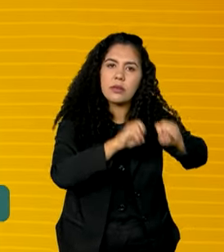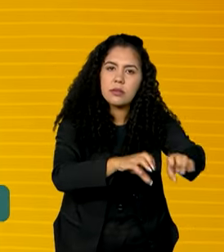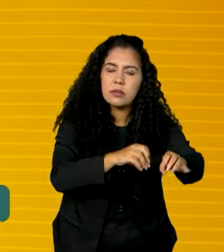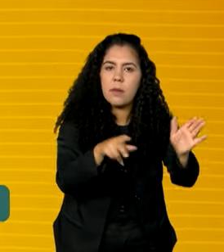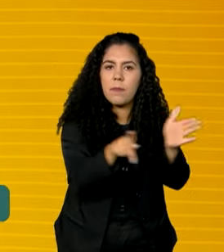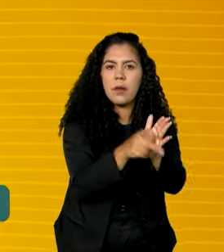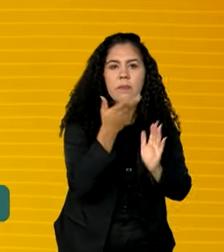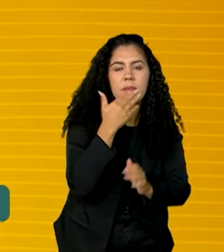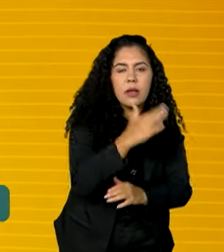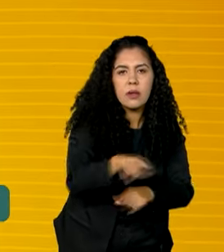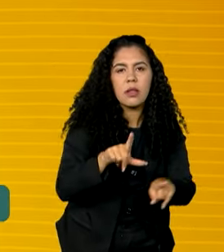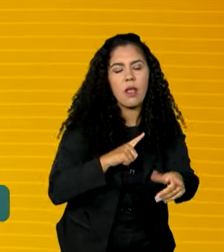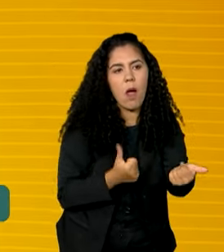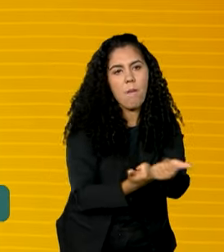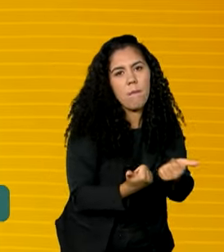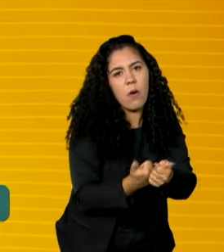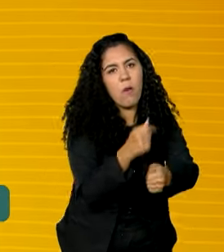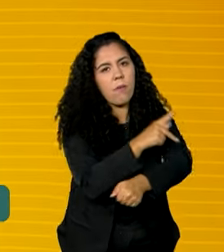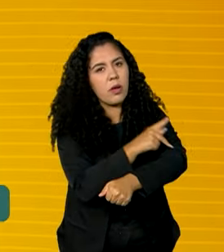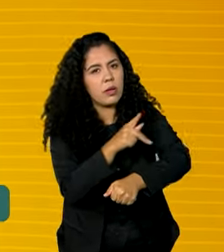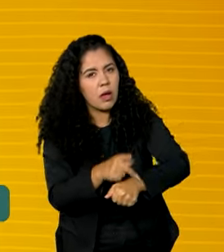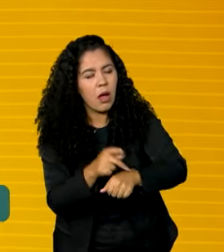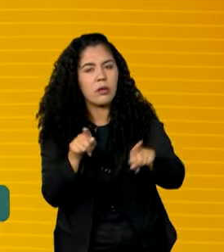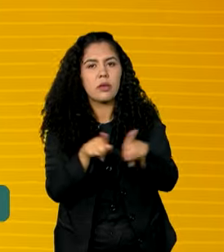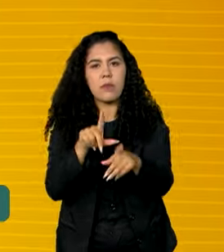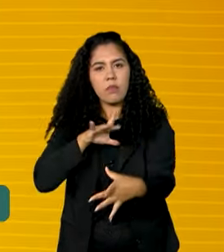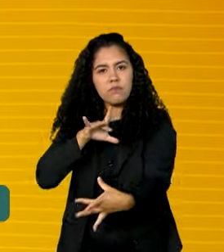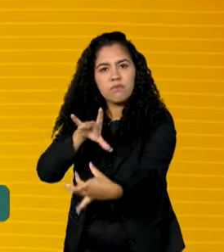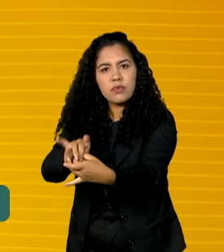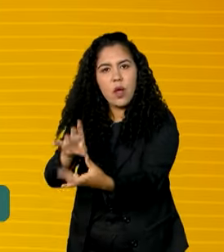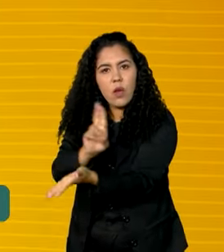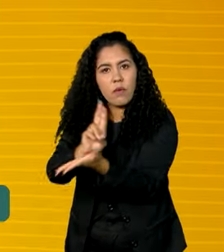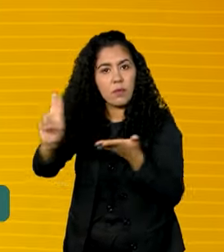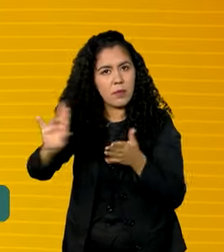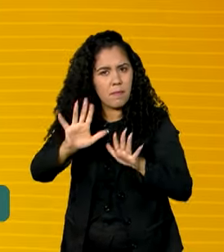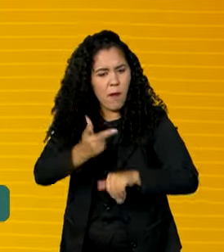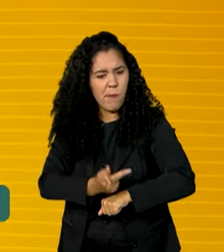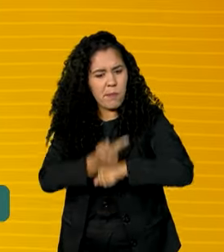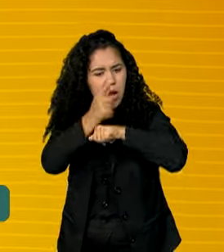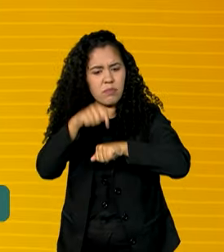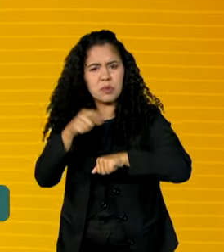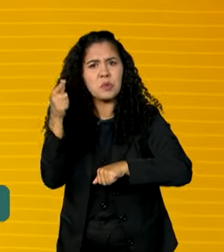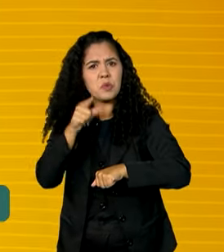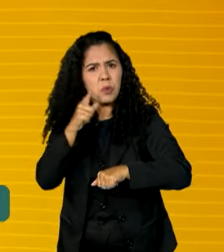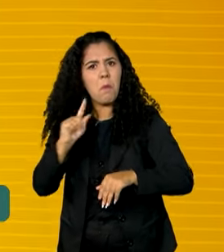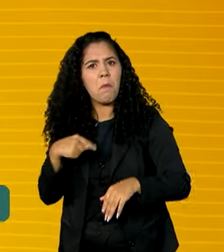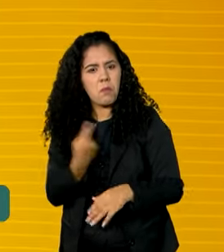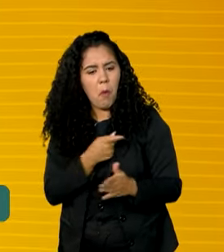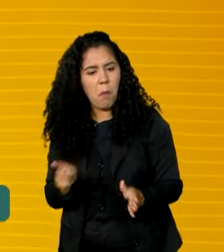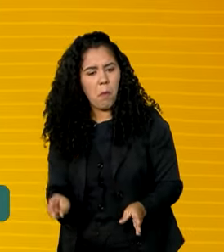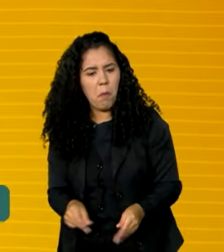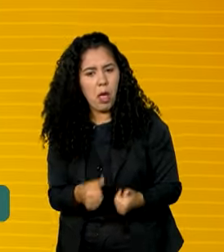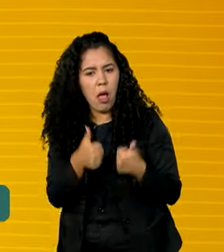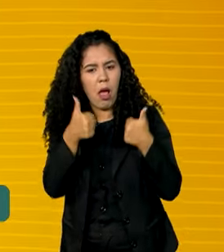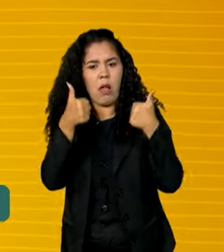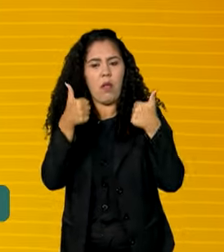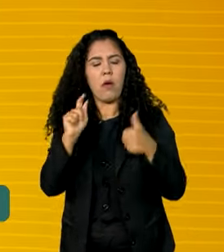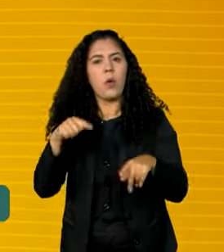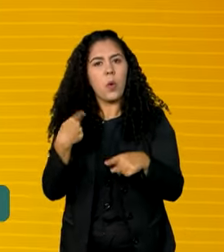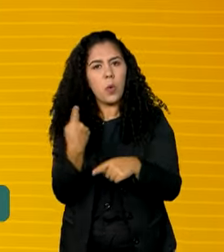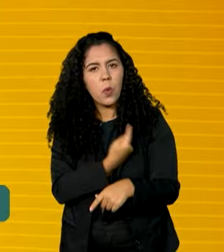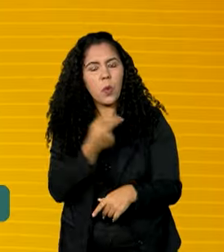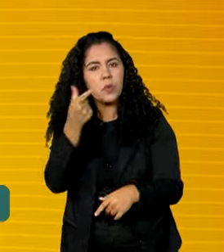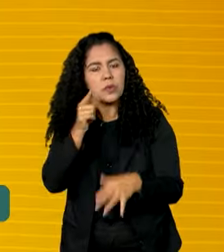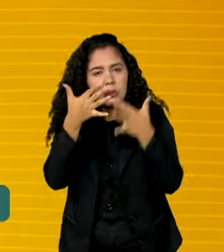pedagógico junto com a universidade. Mas o prêmio melhorou e muito, porque a gente melhorou o espaço, estamos conseguindo atender a comunidade,